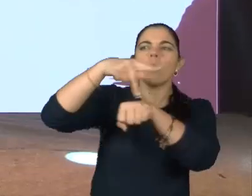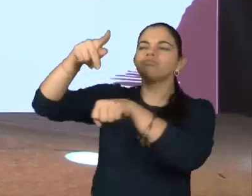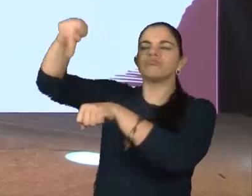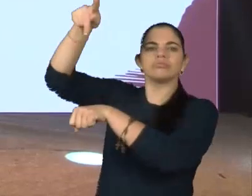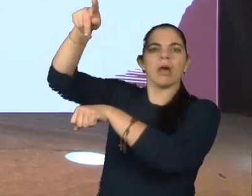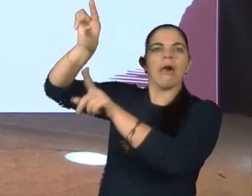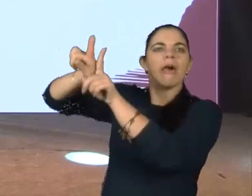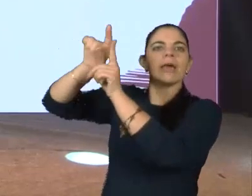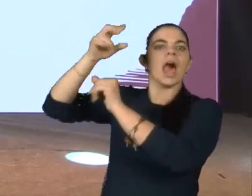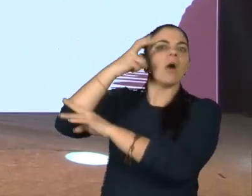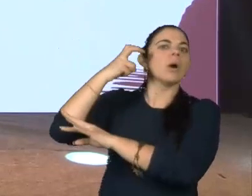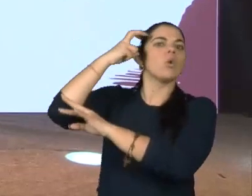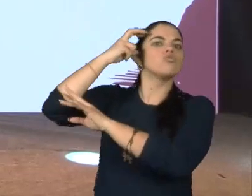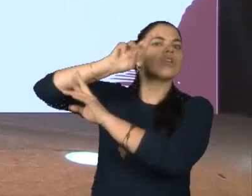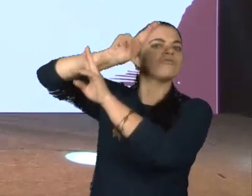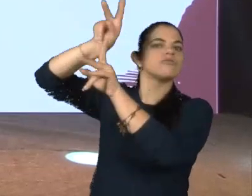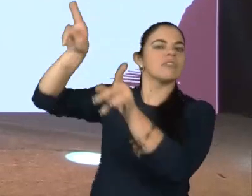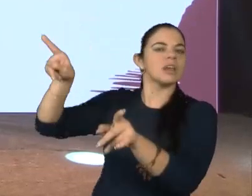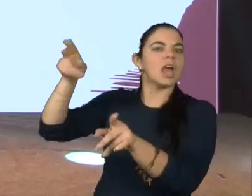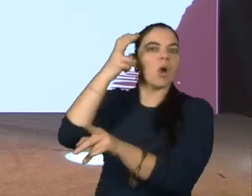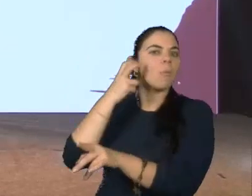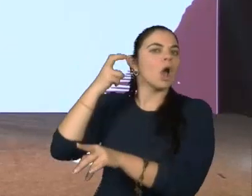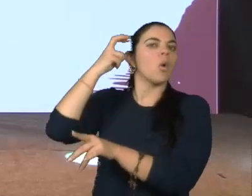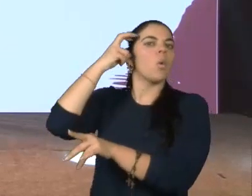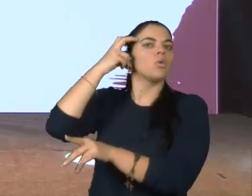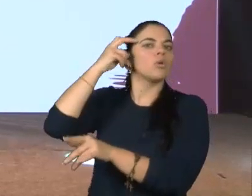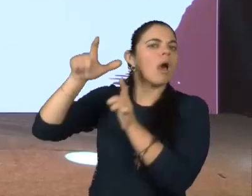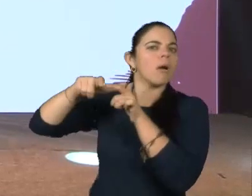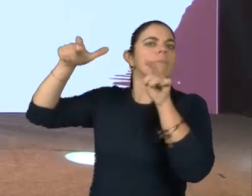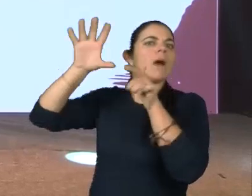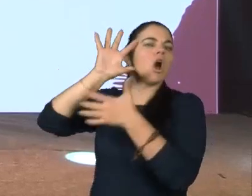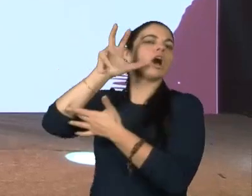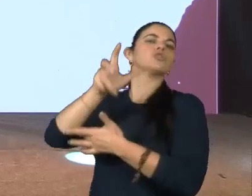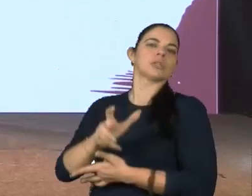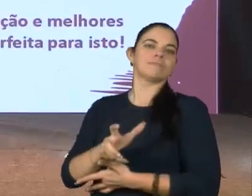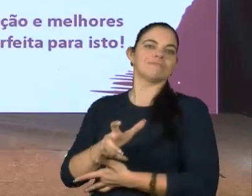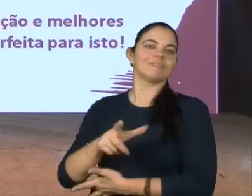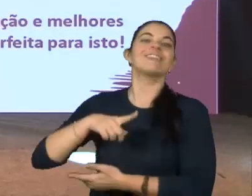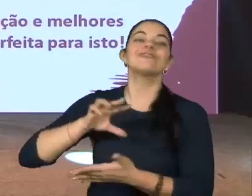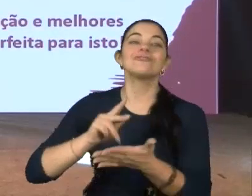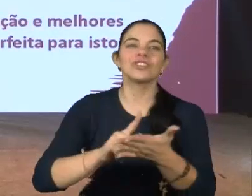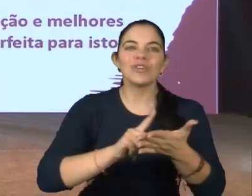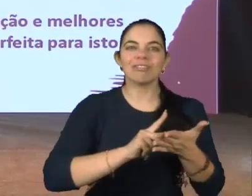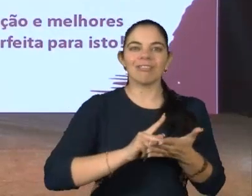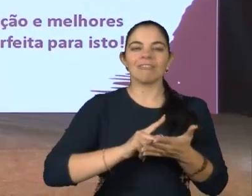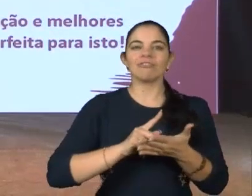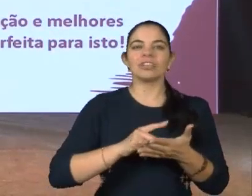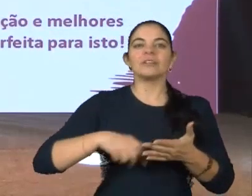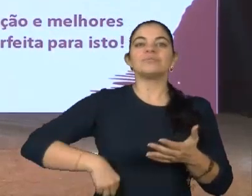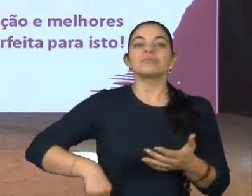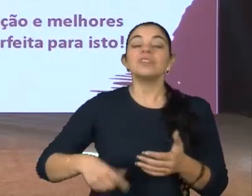que uma cultura diversa é uma cultura de maior resultado. E, portanto, eu